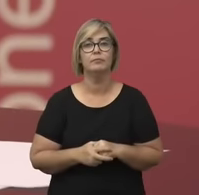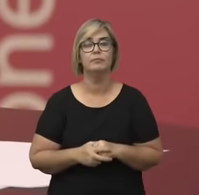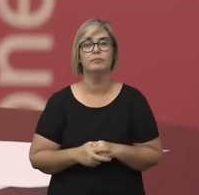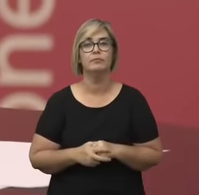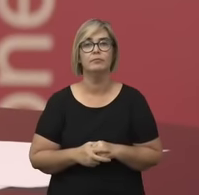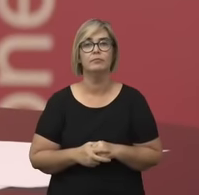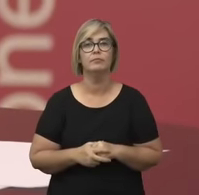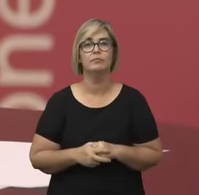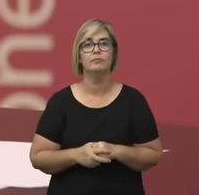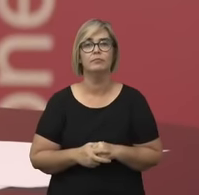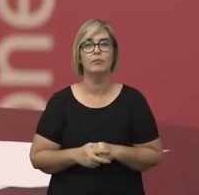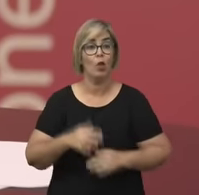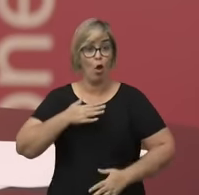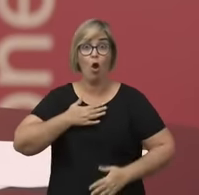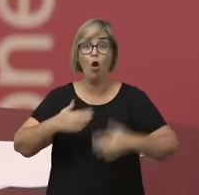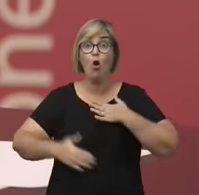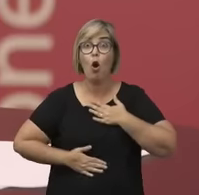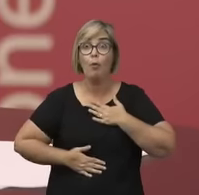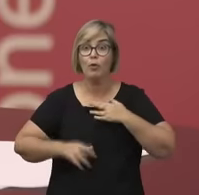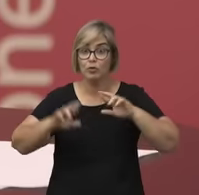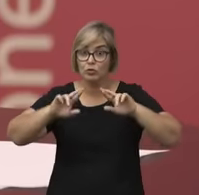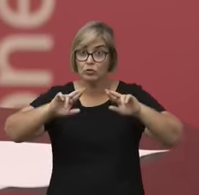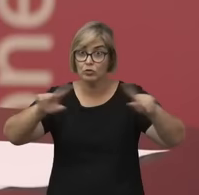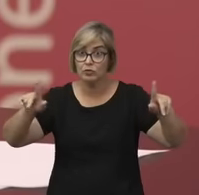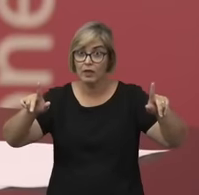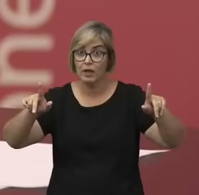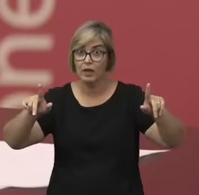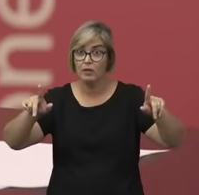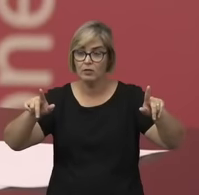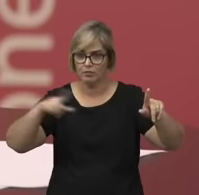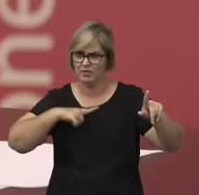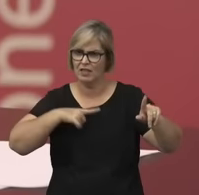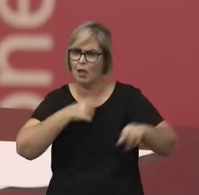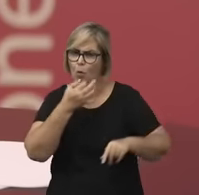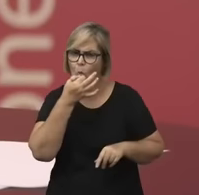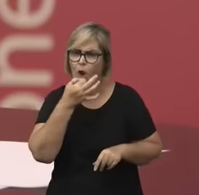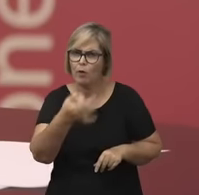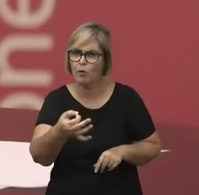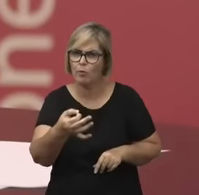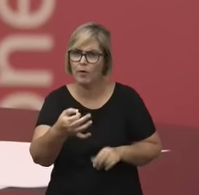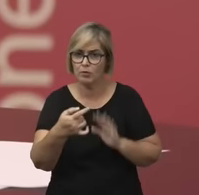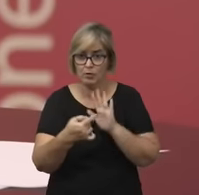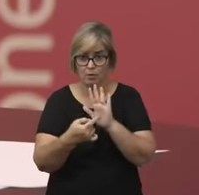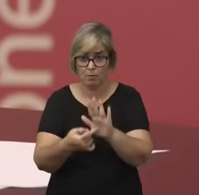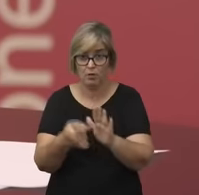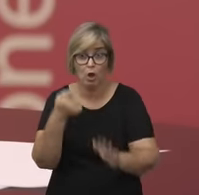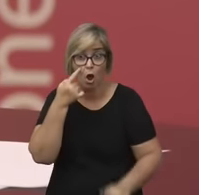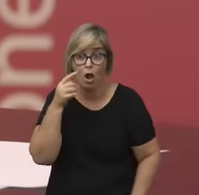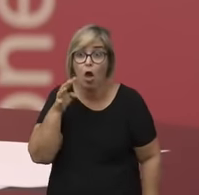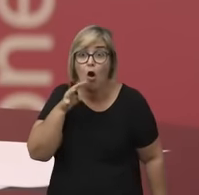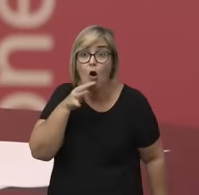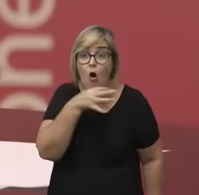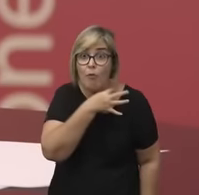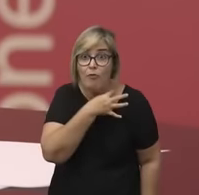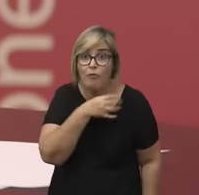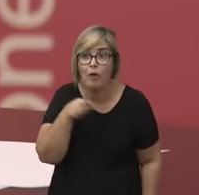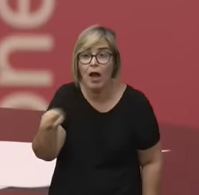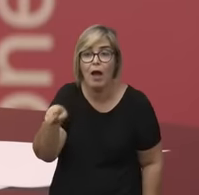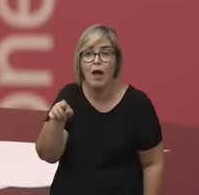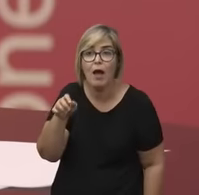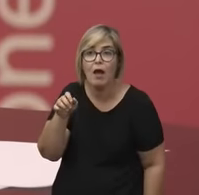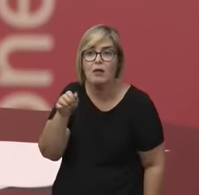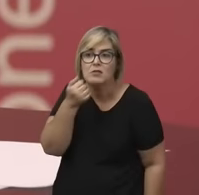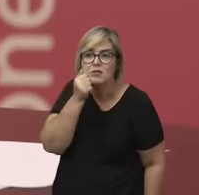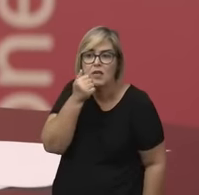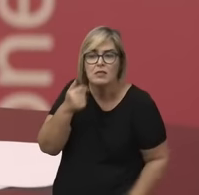São corpos diferentes, então, você tem um argumento que começa como evidência, toma como evidência a biologia. E aí,